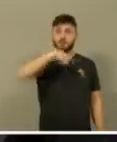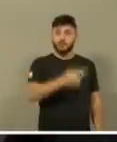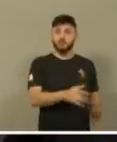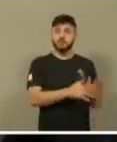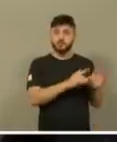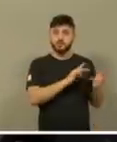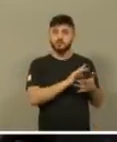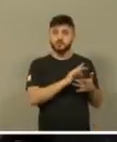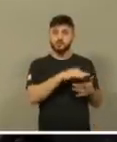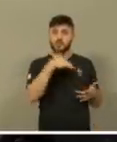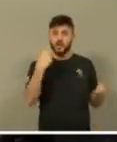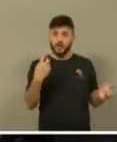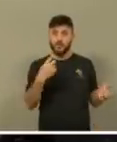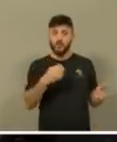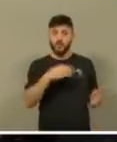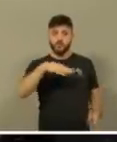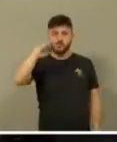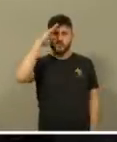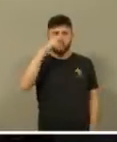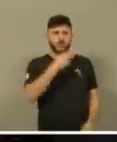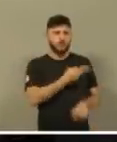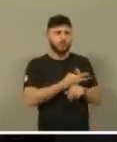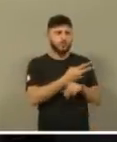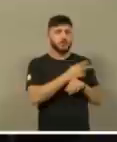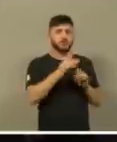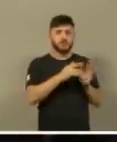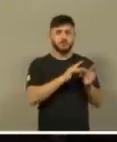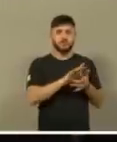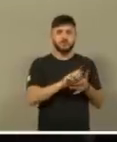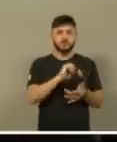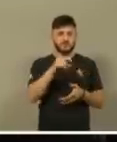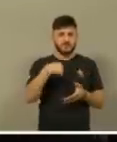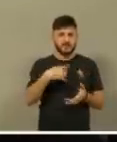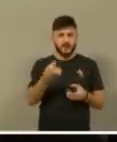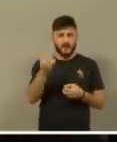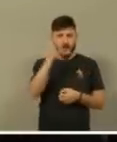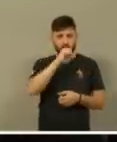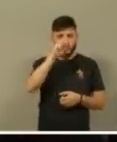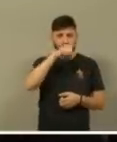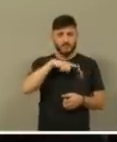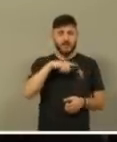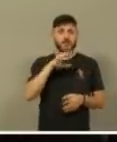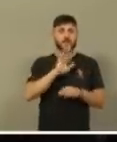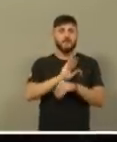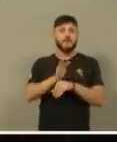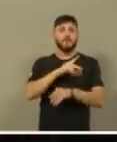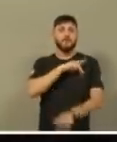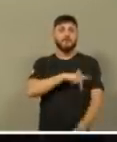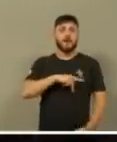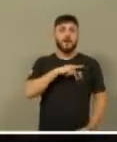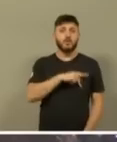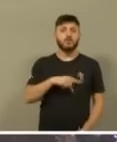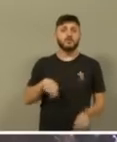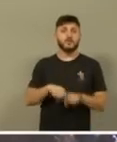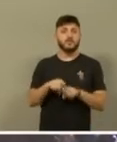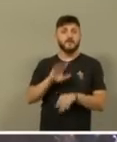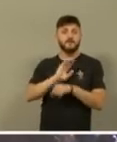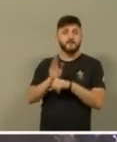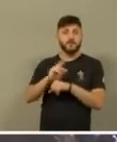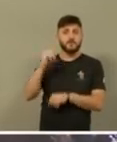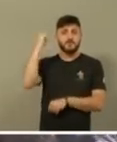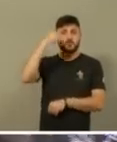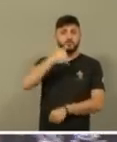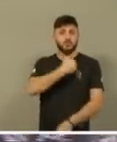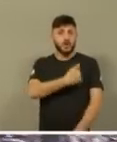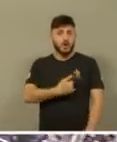procurar, se você quer se abastecer, tem um filme de Paulo Apóstolo, maravilhoso, tem um filme de São João, eu tenho